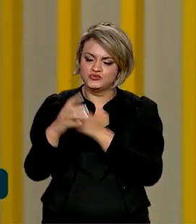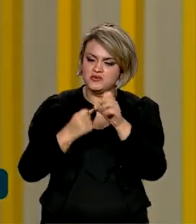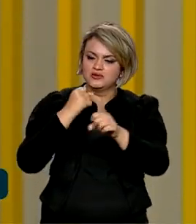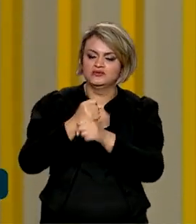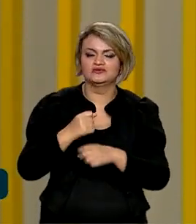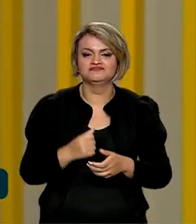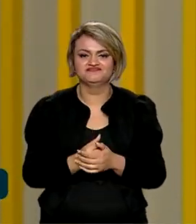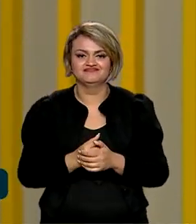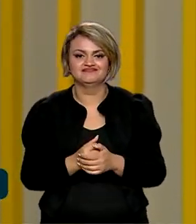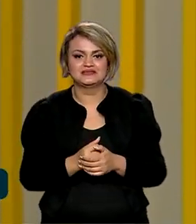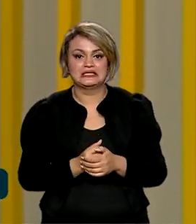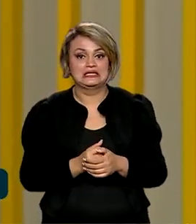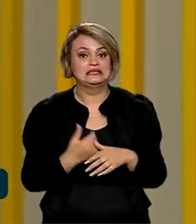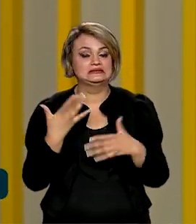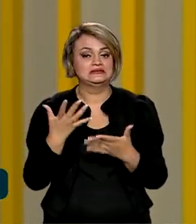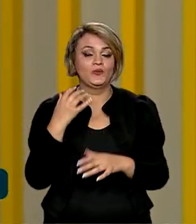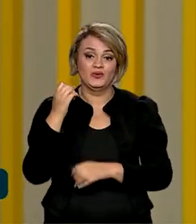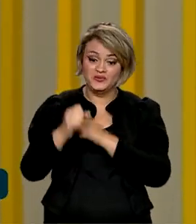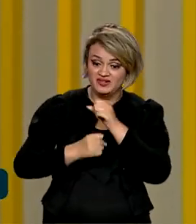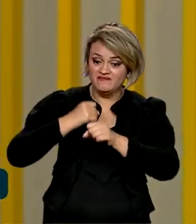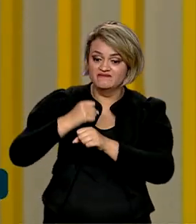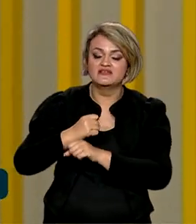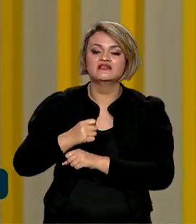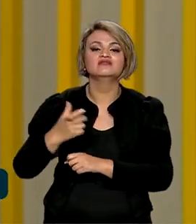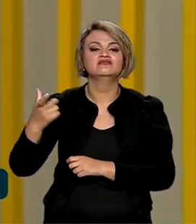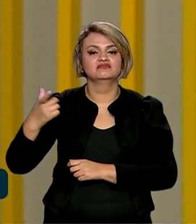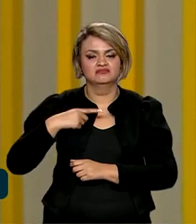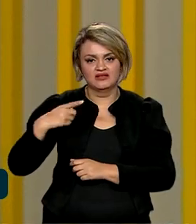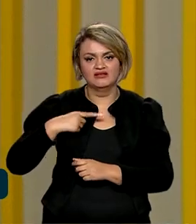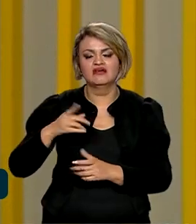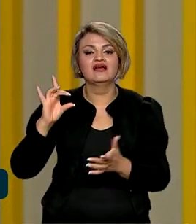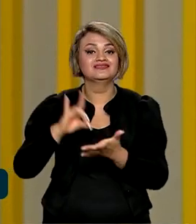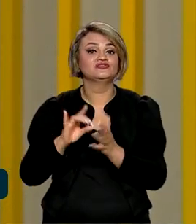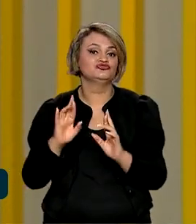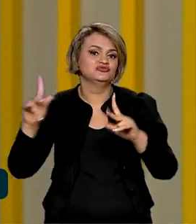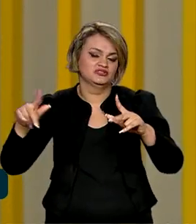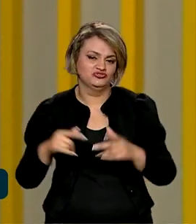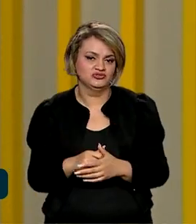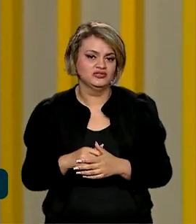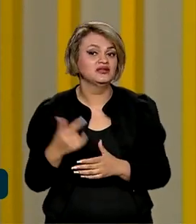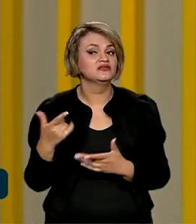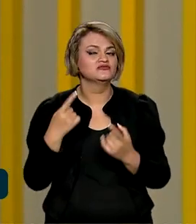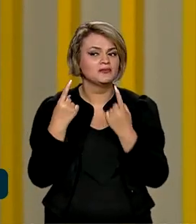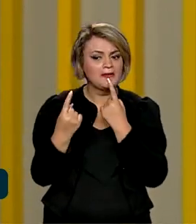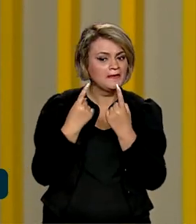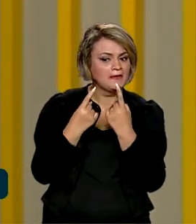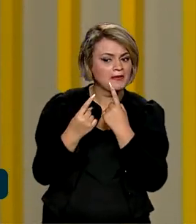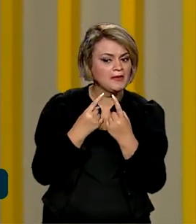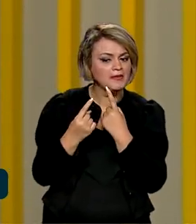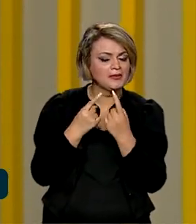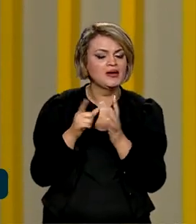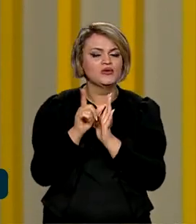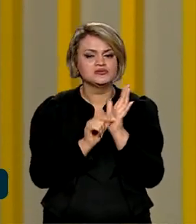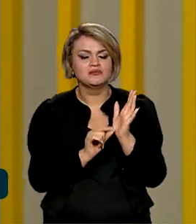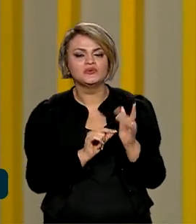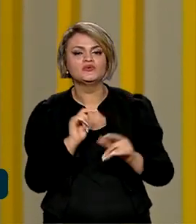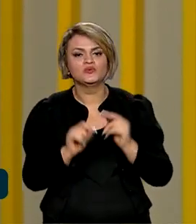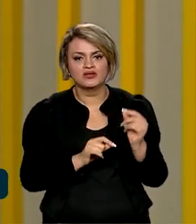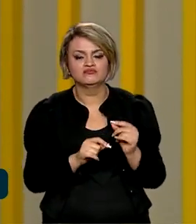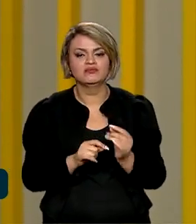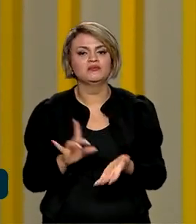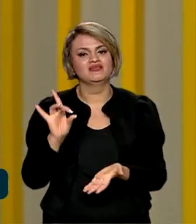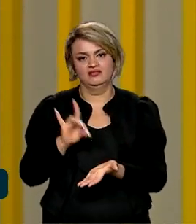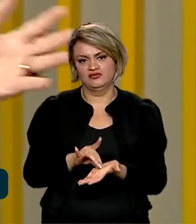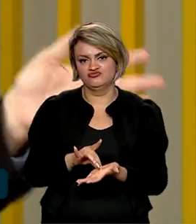Então, a partir do ano que vem, nós temos uma nova realidade. E nós vamos discutir o orçamento participativo como uma